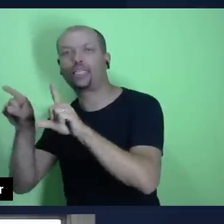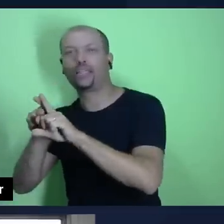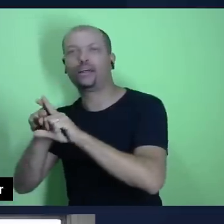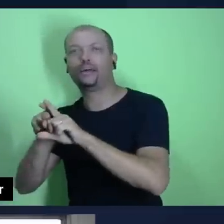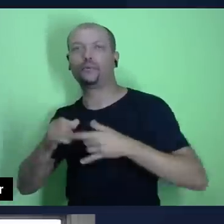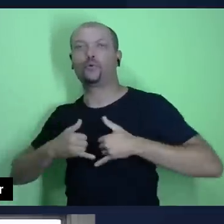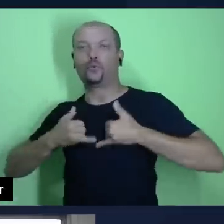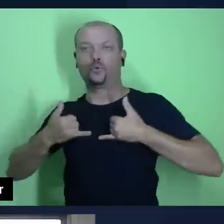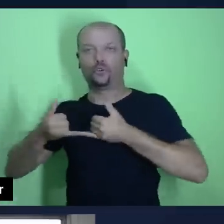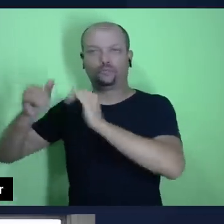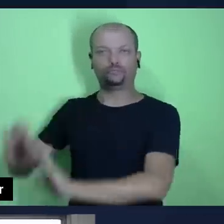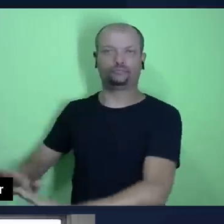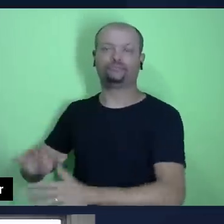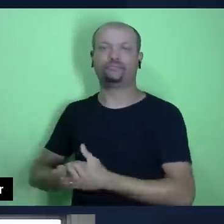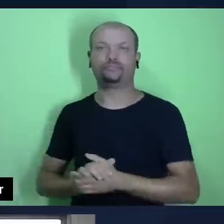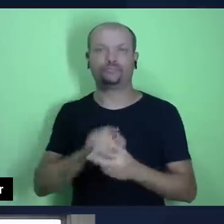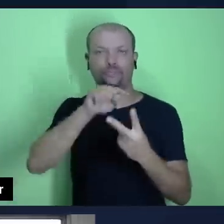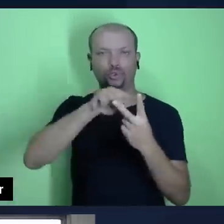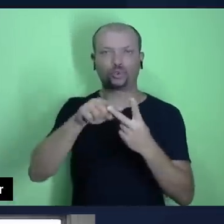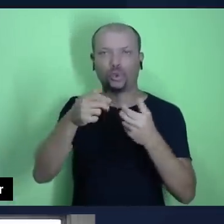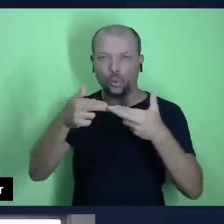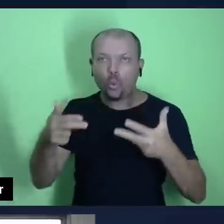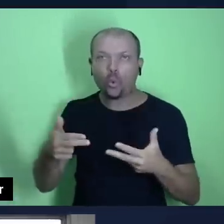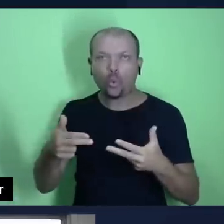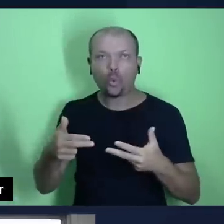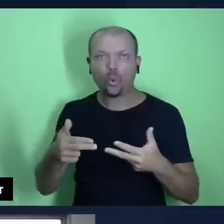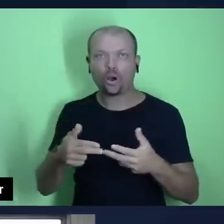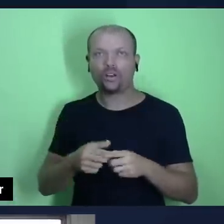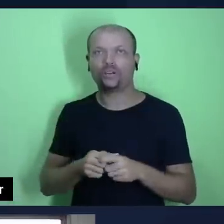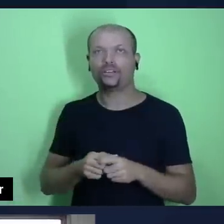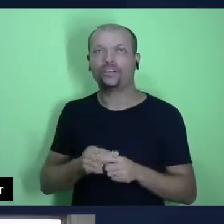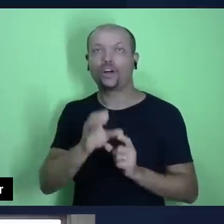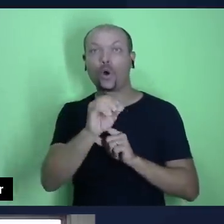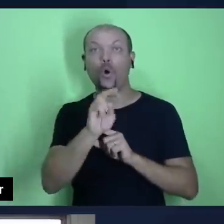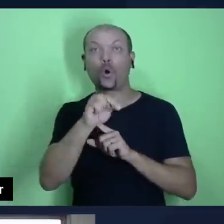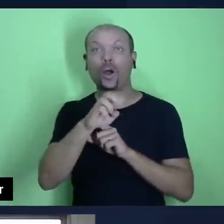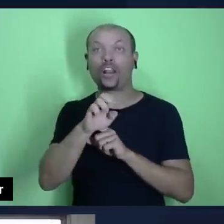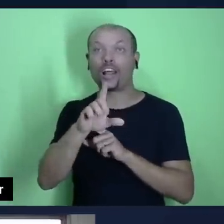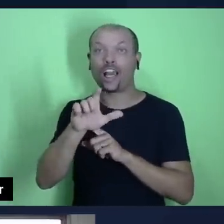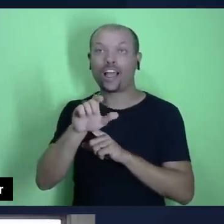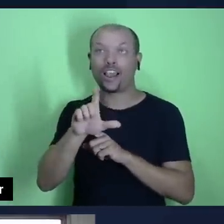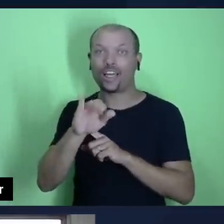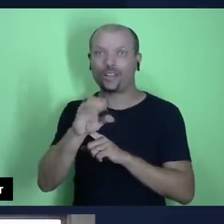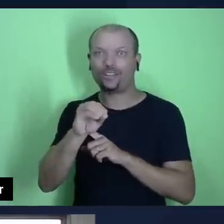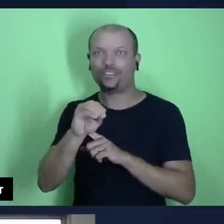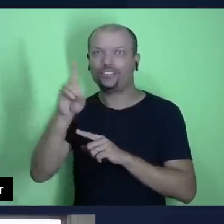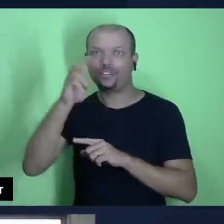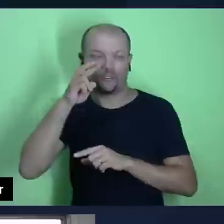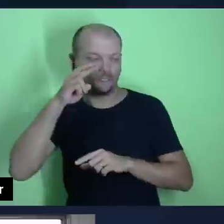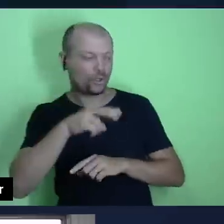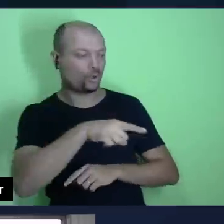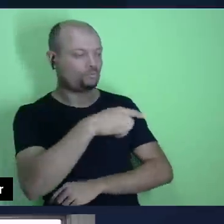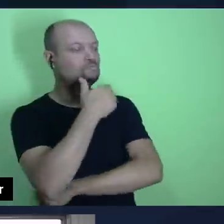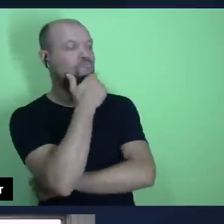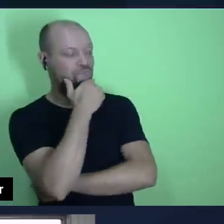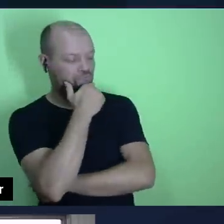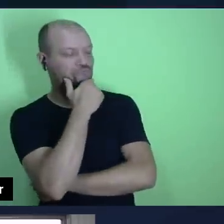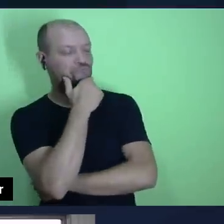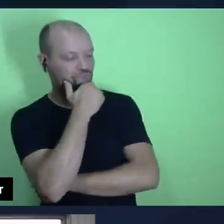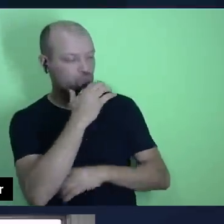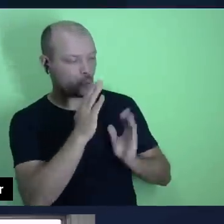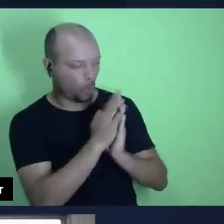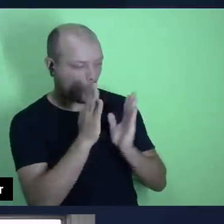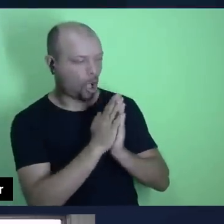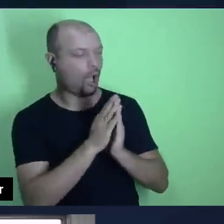que foram esses dois atos que fez com que Cornélio fosse observado pelo trono de Deus. Suas orações e suas ofertas